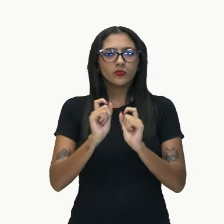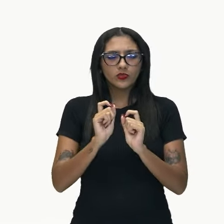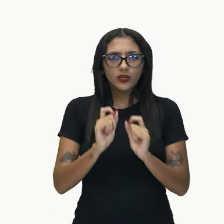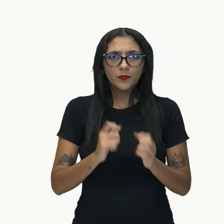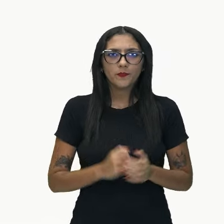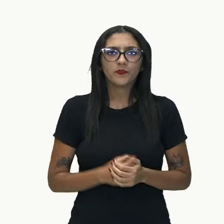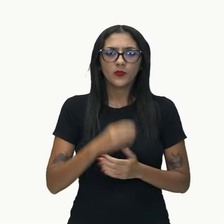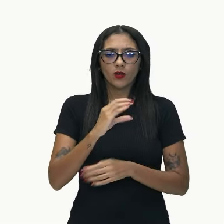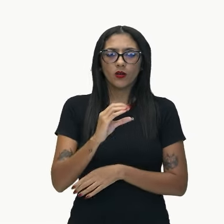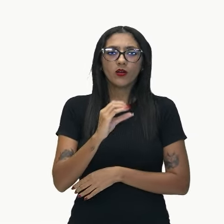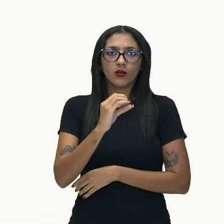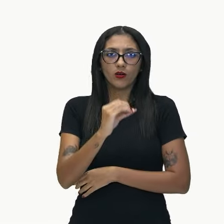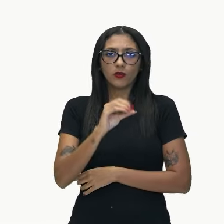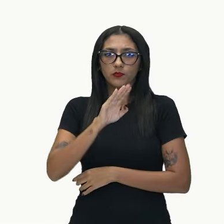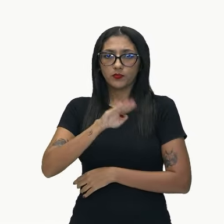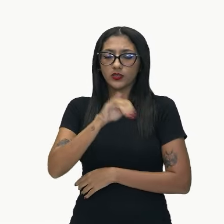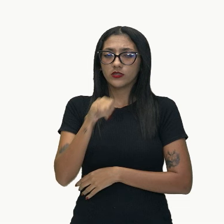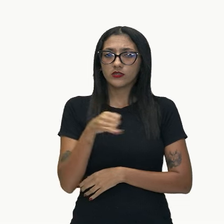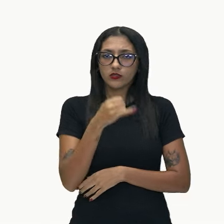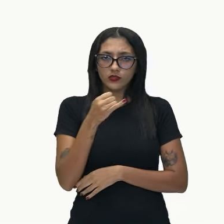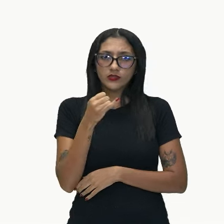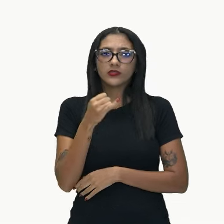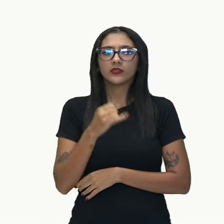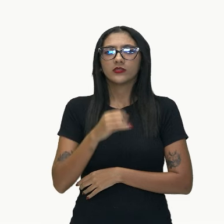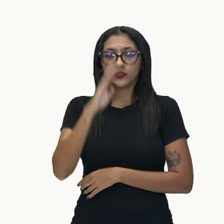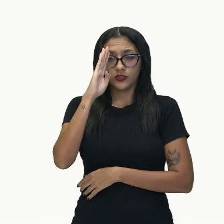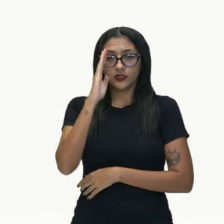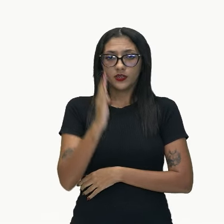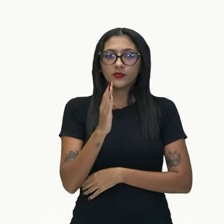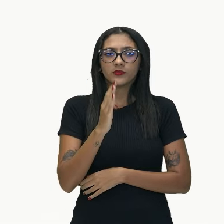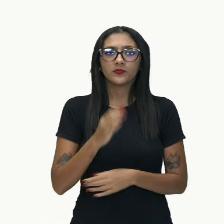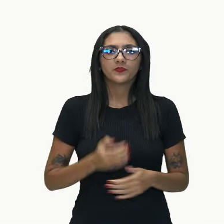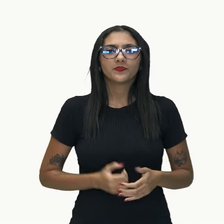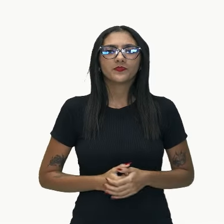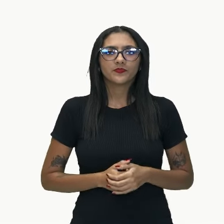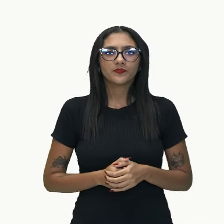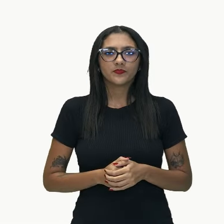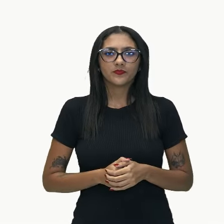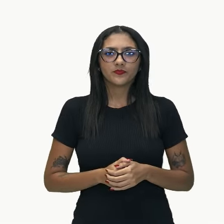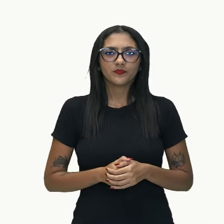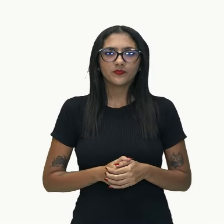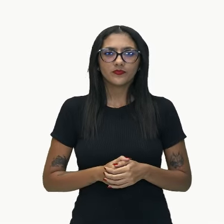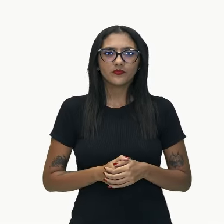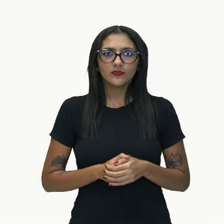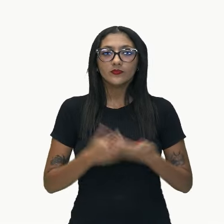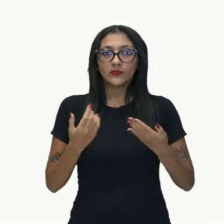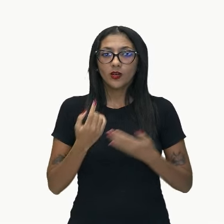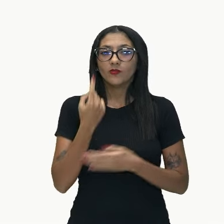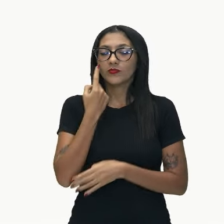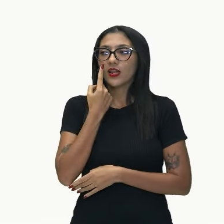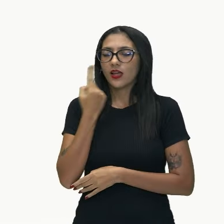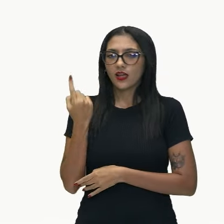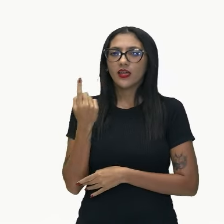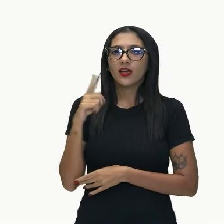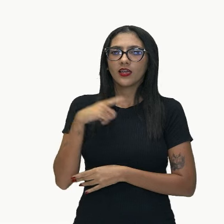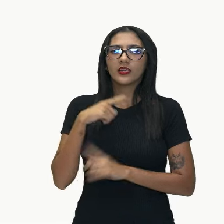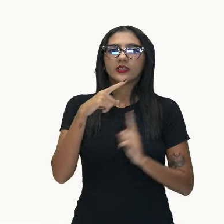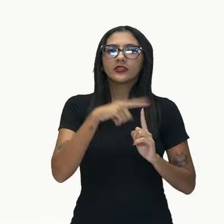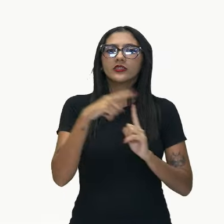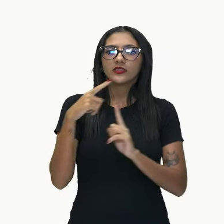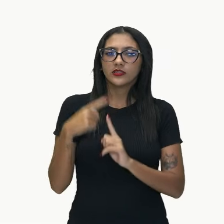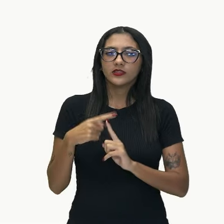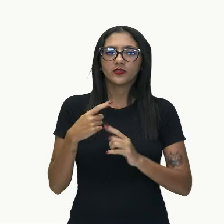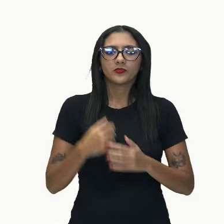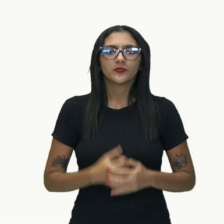do objeto direto da oração principal. Então, ela é substantiva objetiva